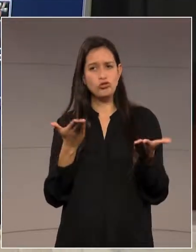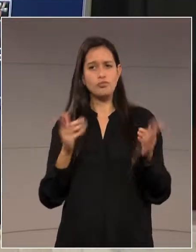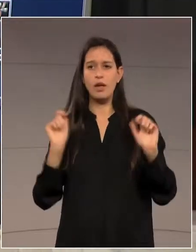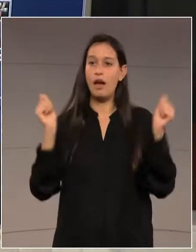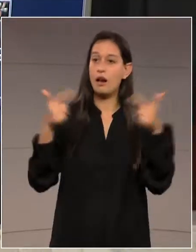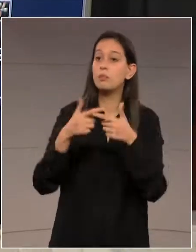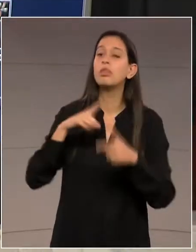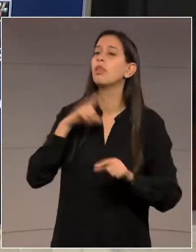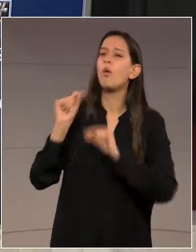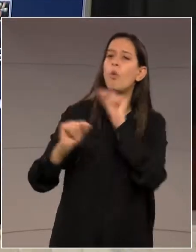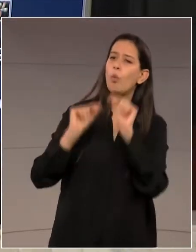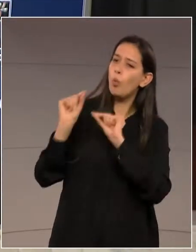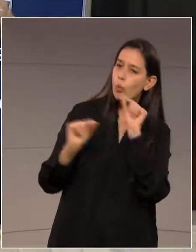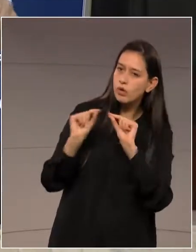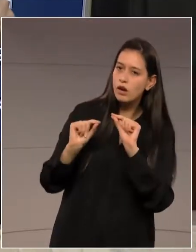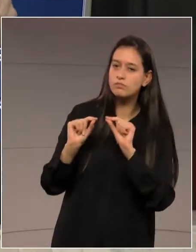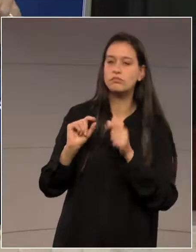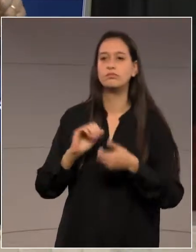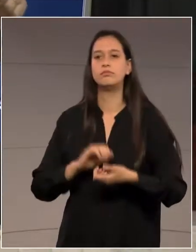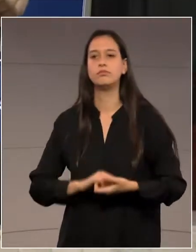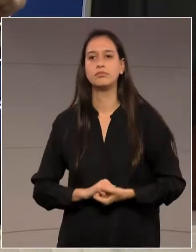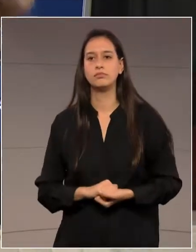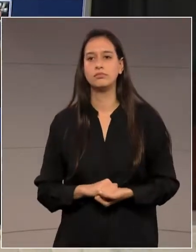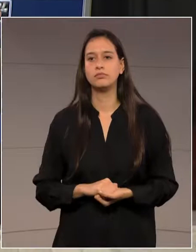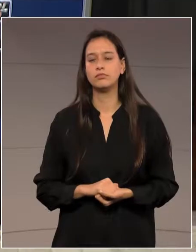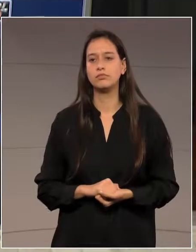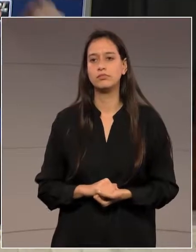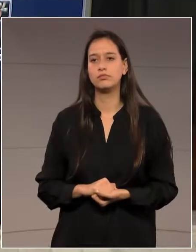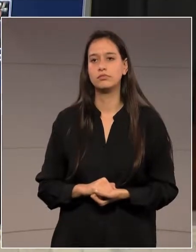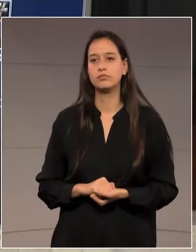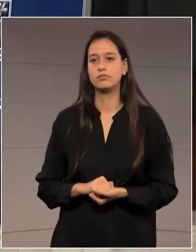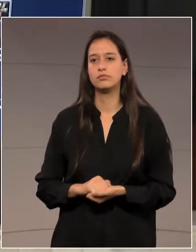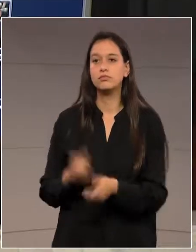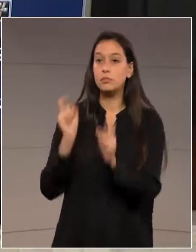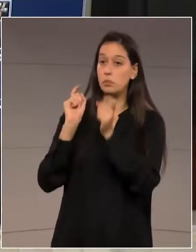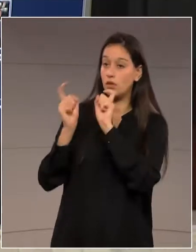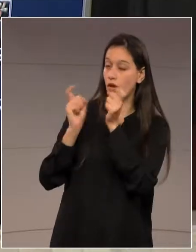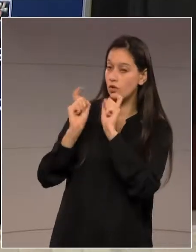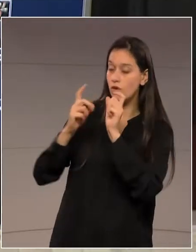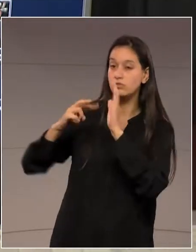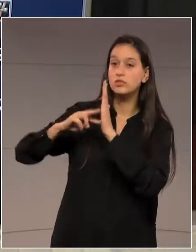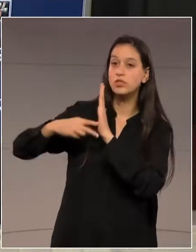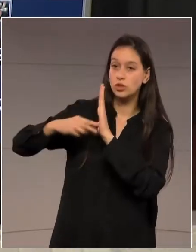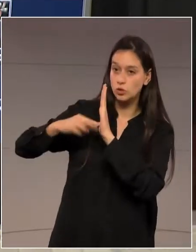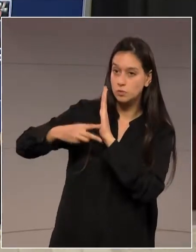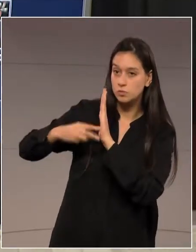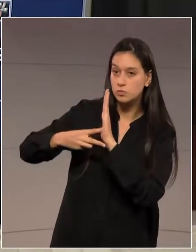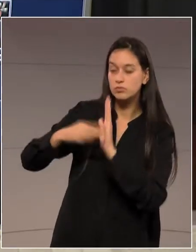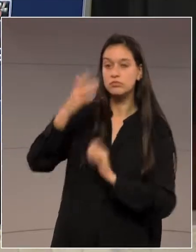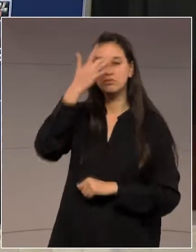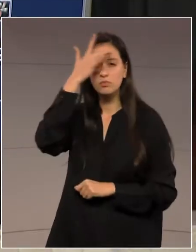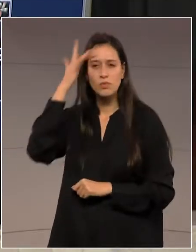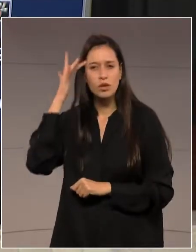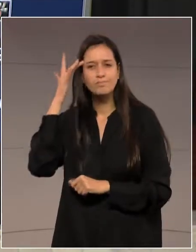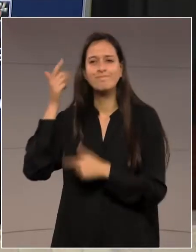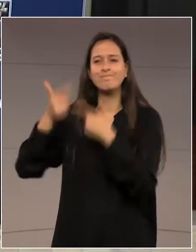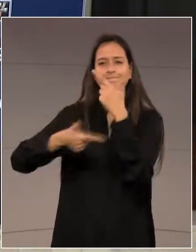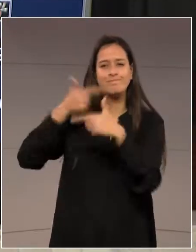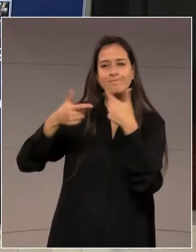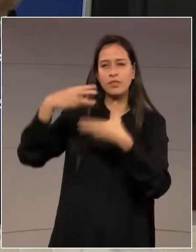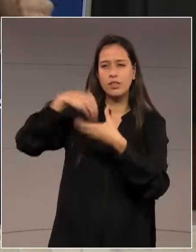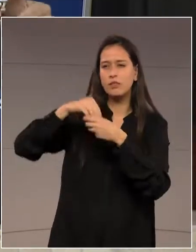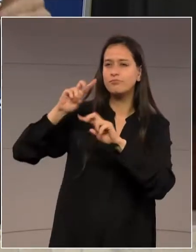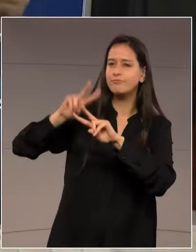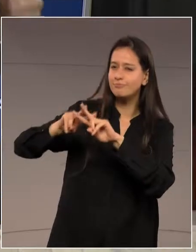a Assembleia do sindicato dos agentes penitenciários, nesse momento lá no plenarinho. Depois,